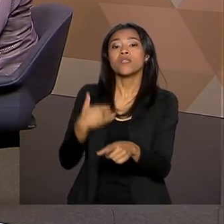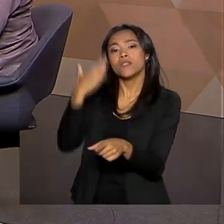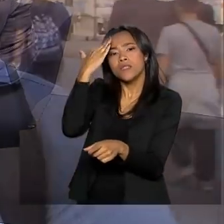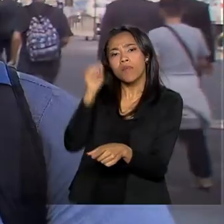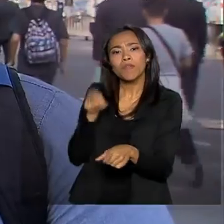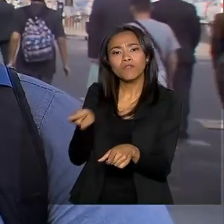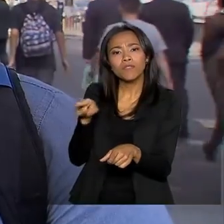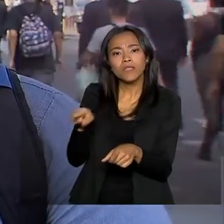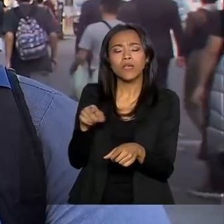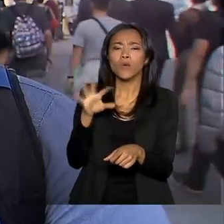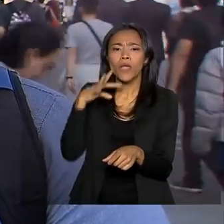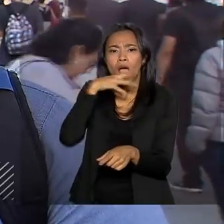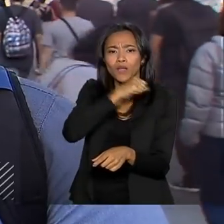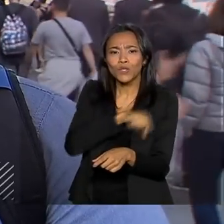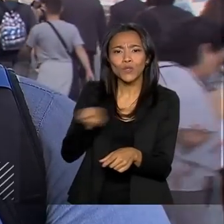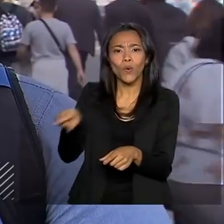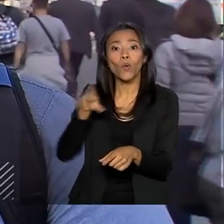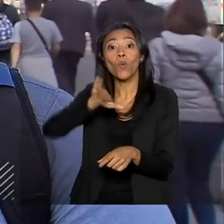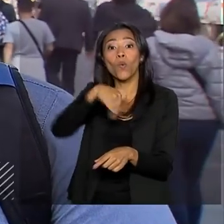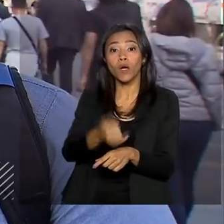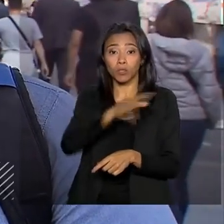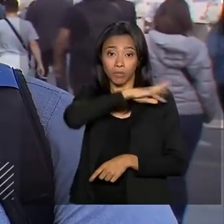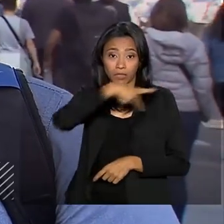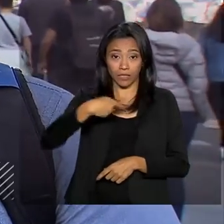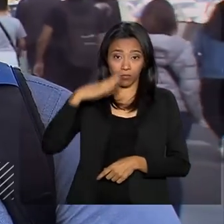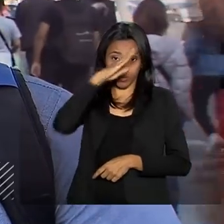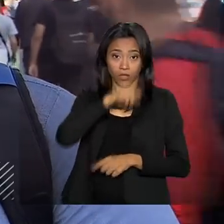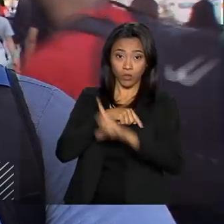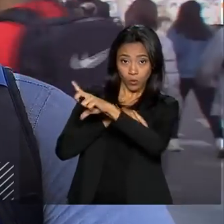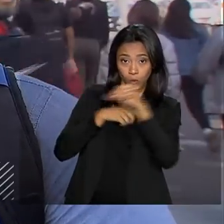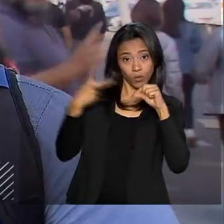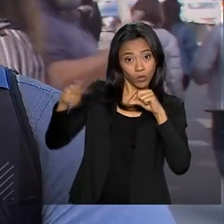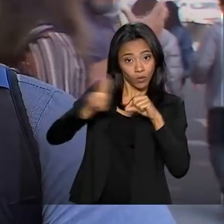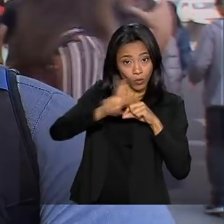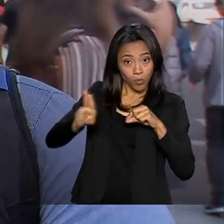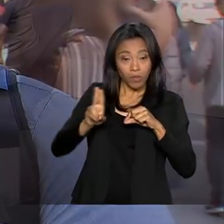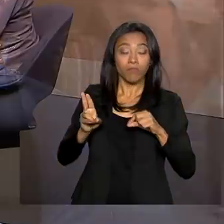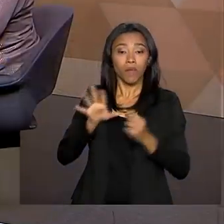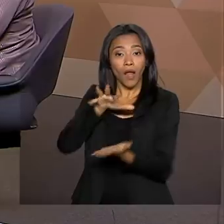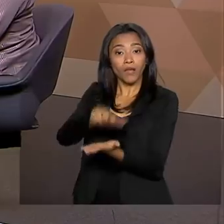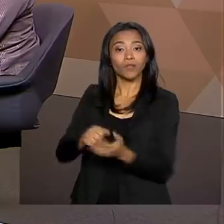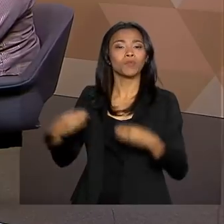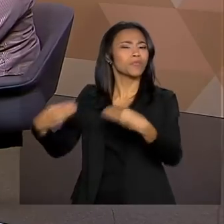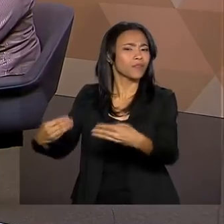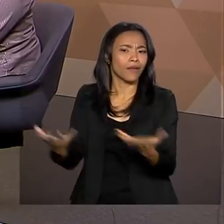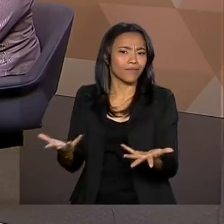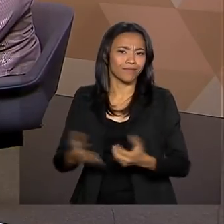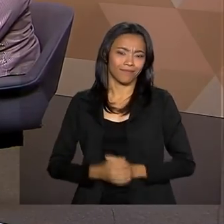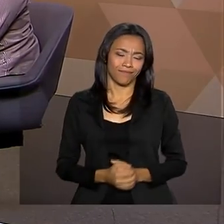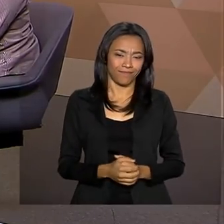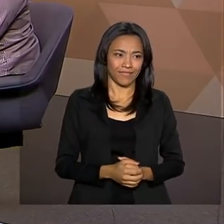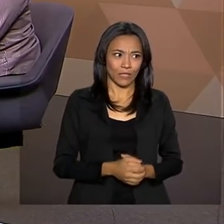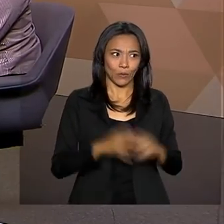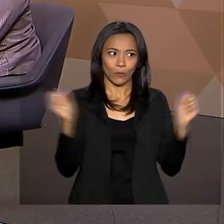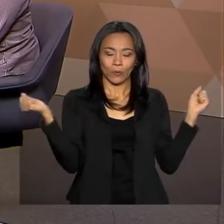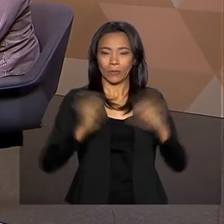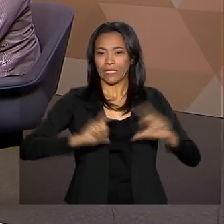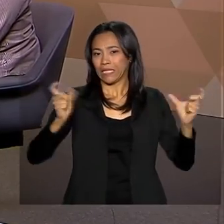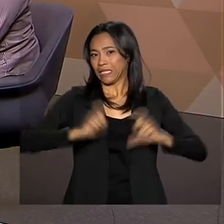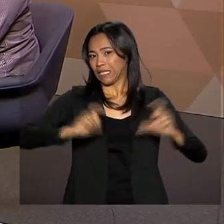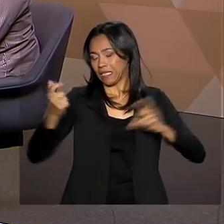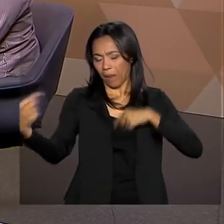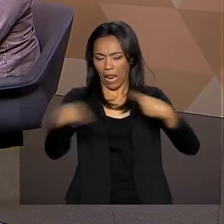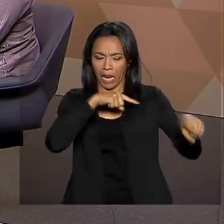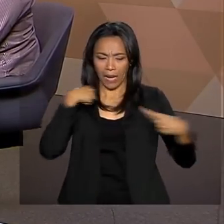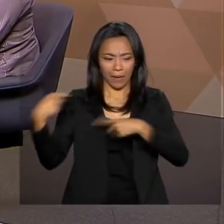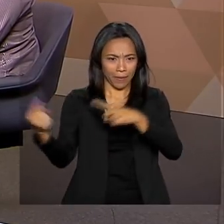ministra o que ela achou da repercussão quando o presidente anunciou o nome dela para o ministério. E foi uma polêmica, foi um